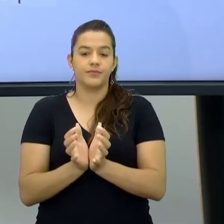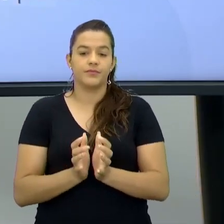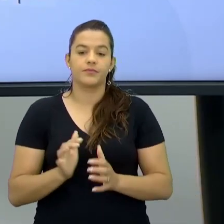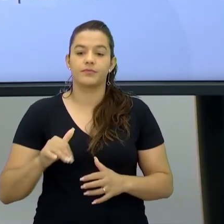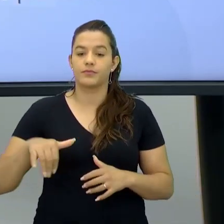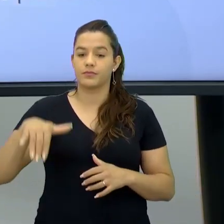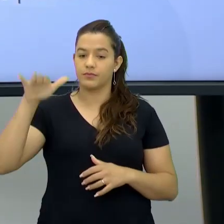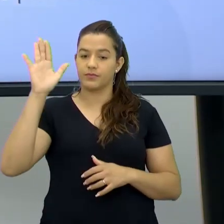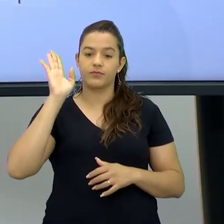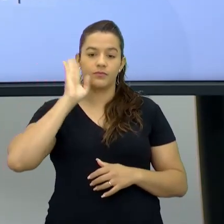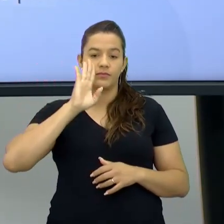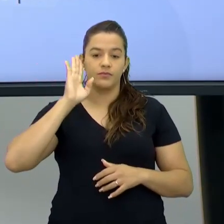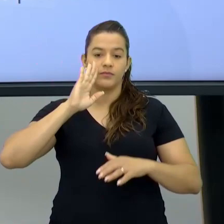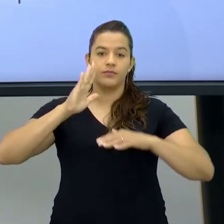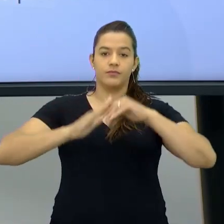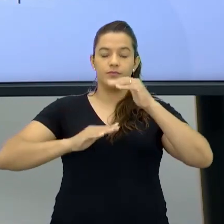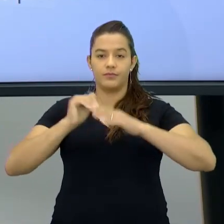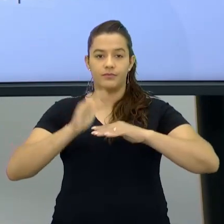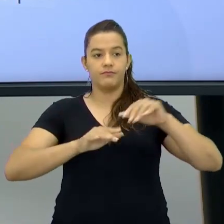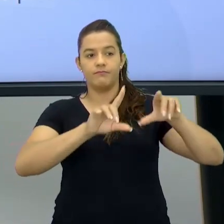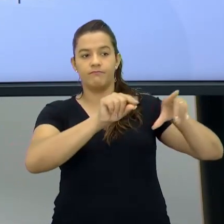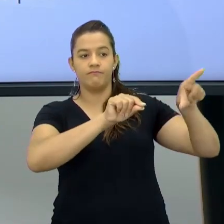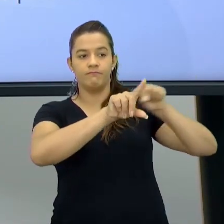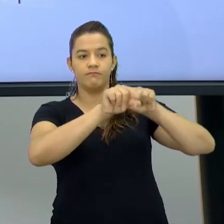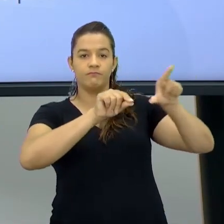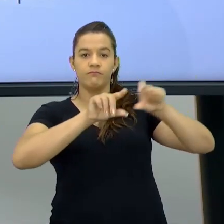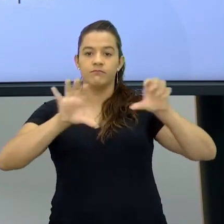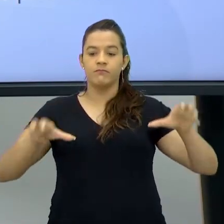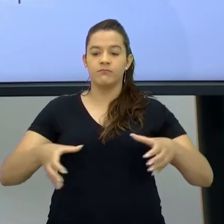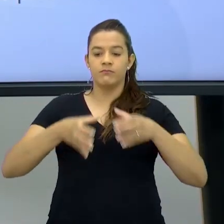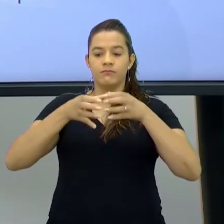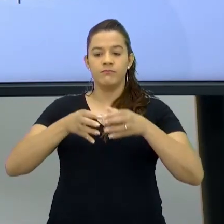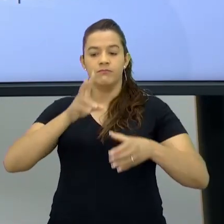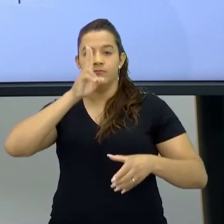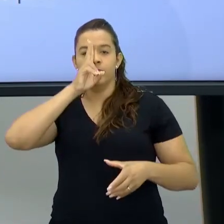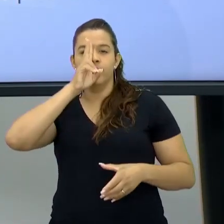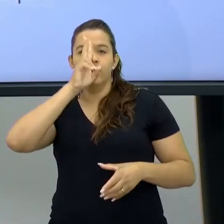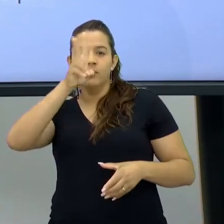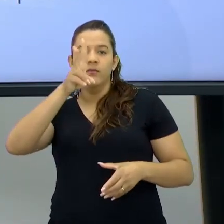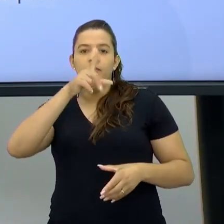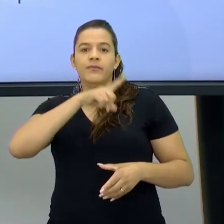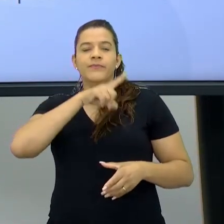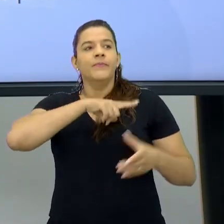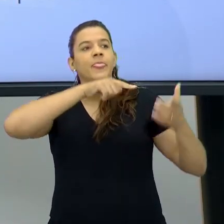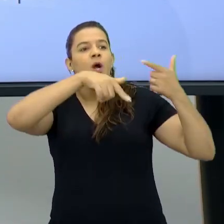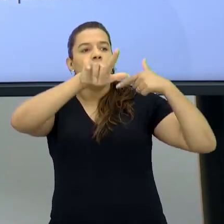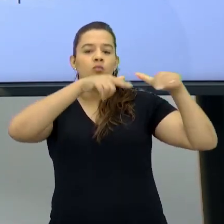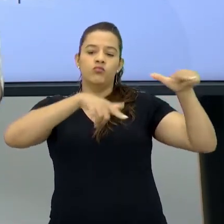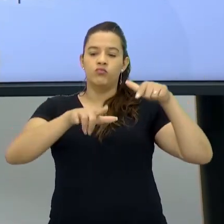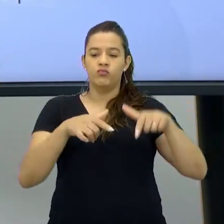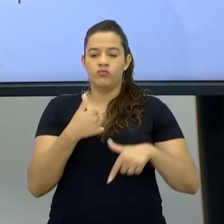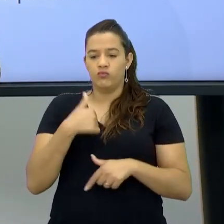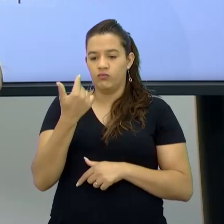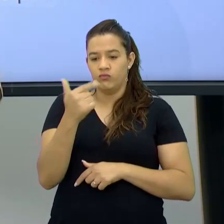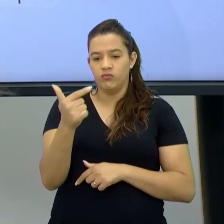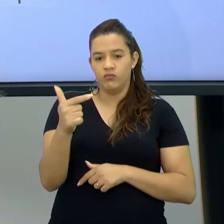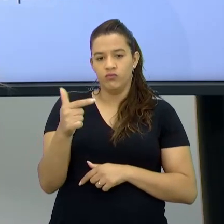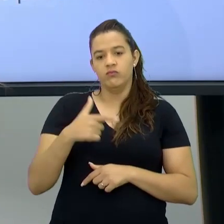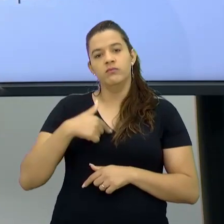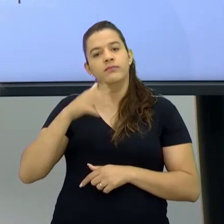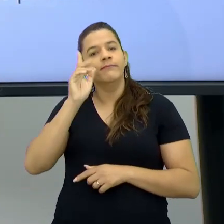Os mais habilidosos Acabaram selecionando A equipe E ficaram num grupo só Os outros não tiveram chance A gente